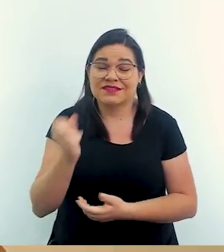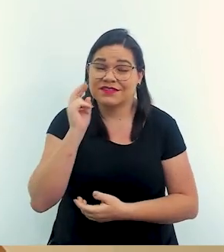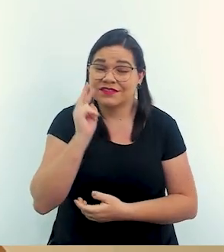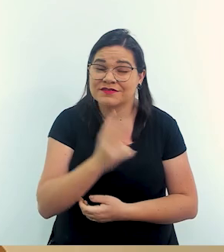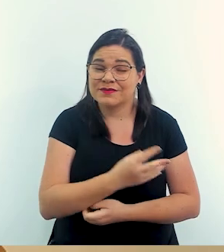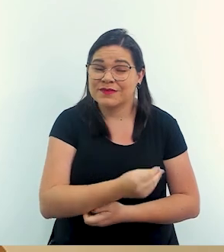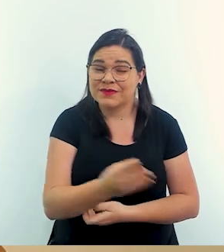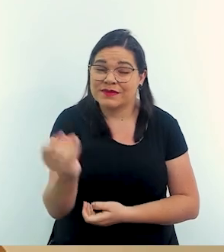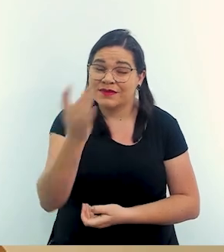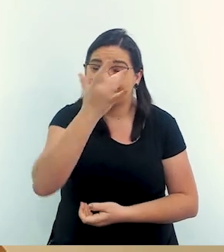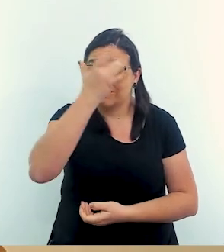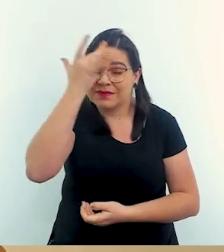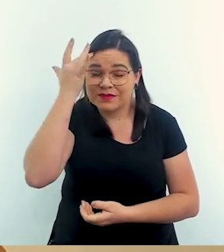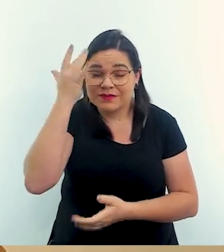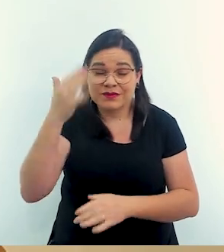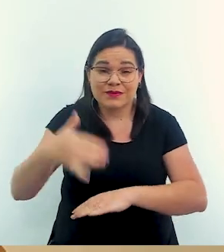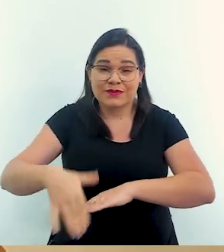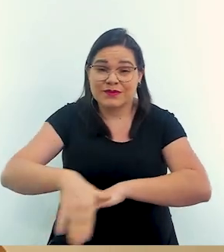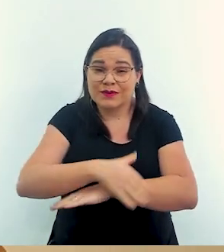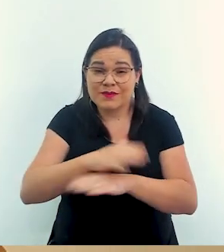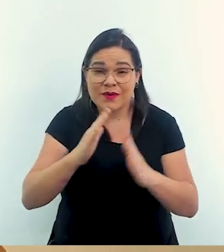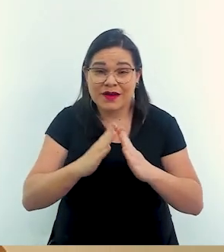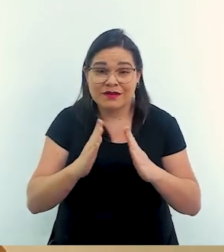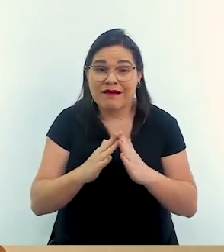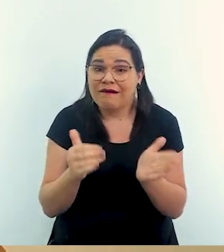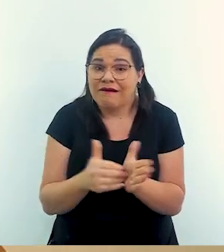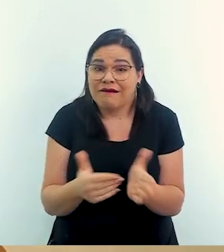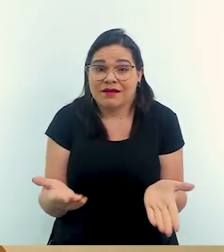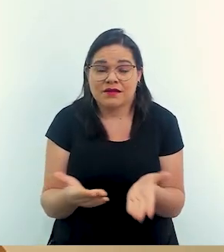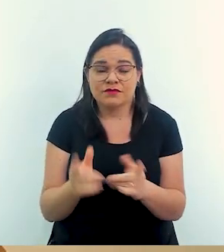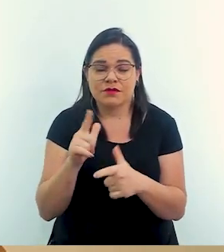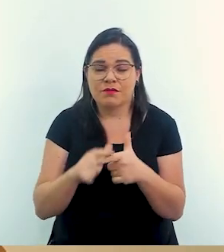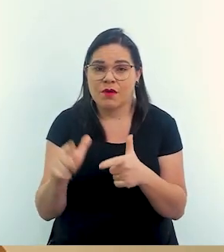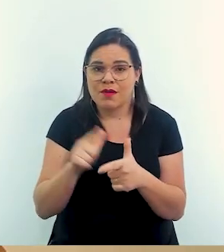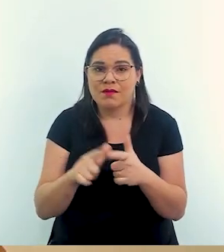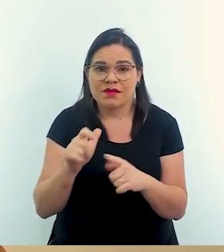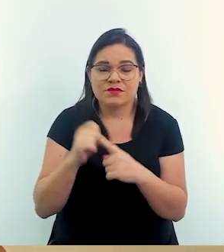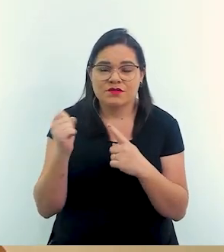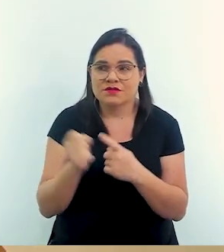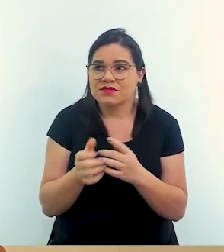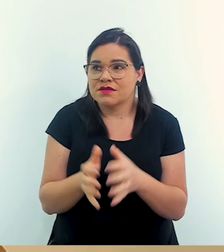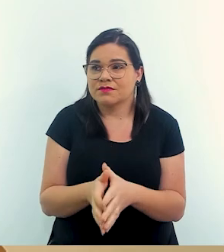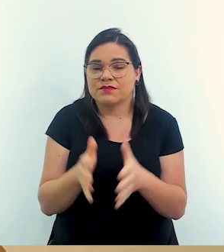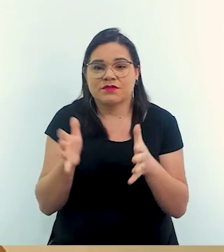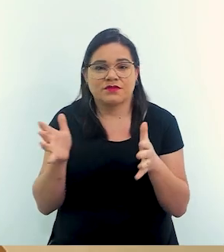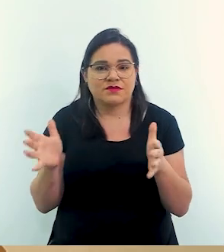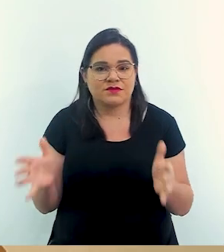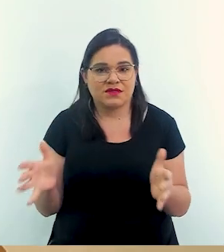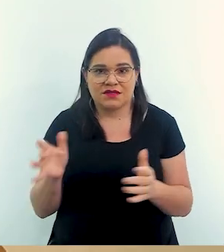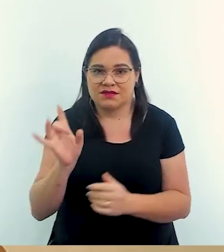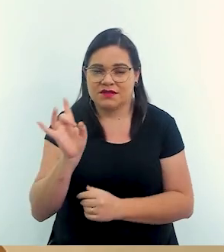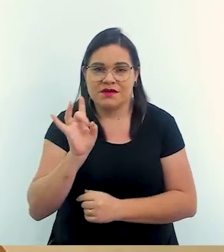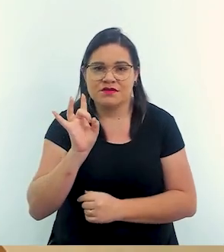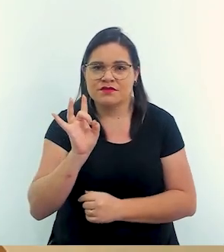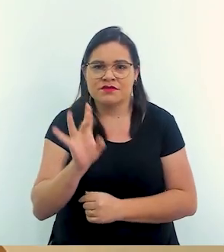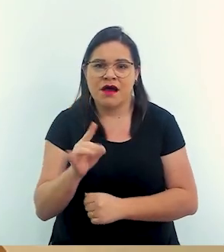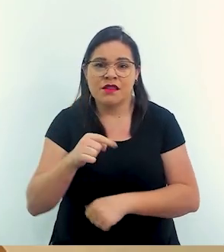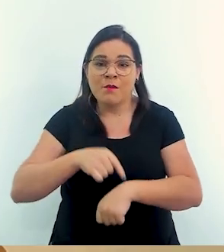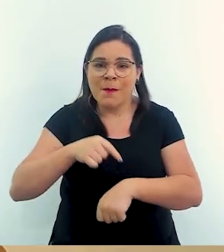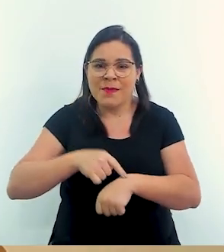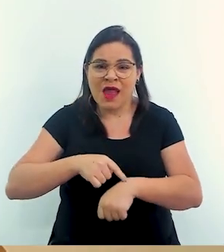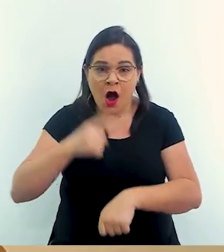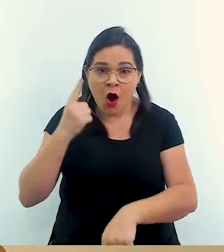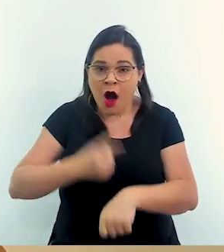Então, a gente vê muitas pessoas em situação de rua até hoje lá. Então, o problema social, ele é muito grande. Ele não é só esse